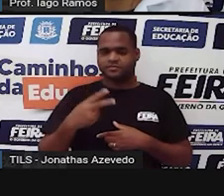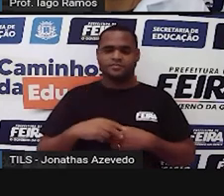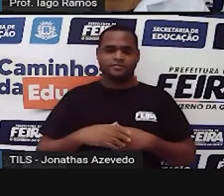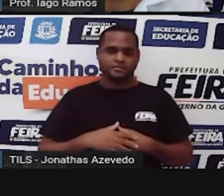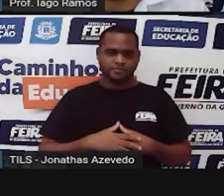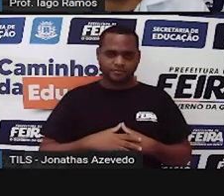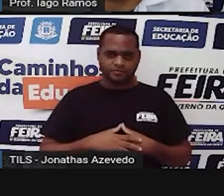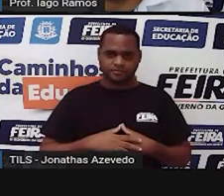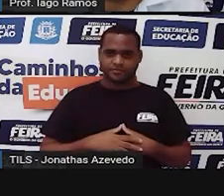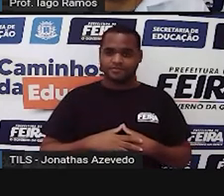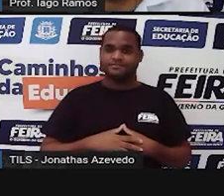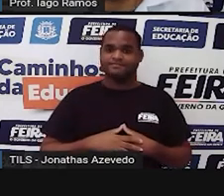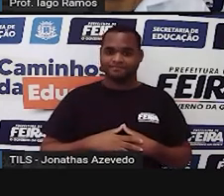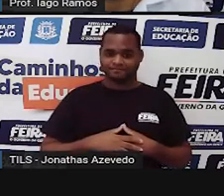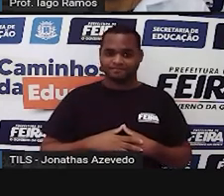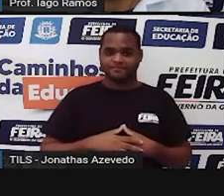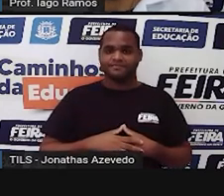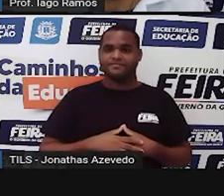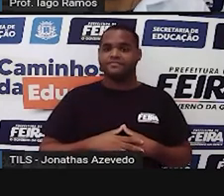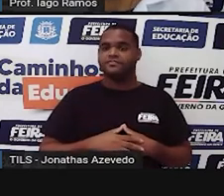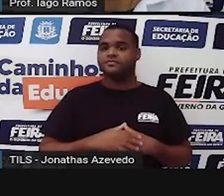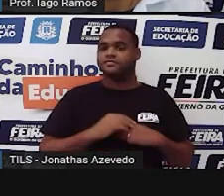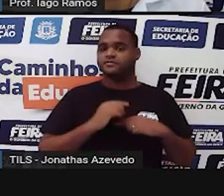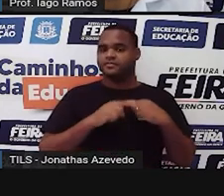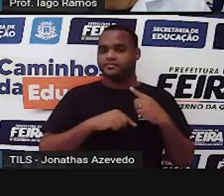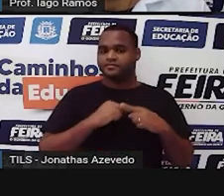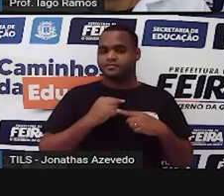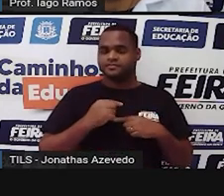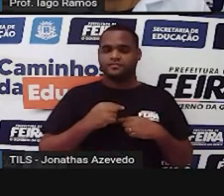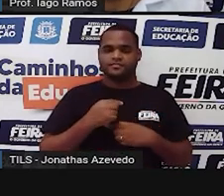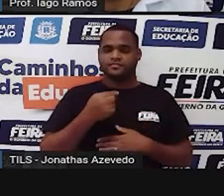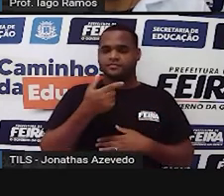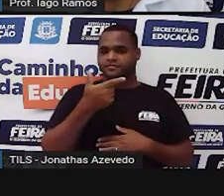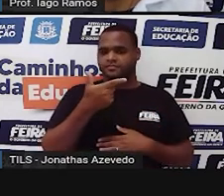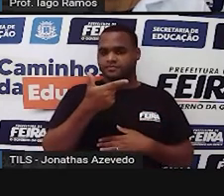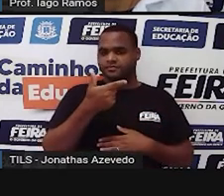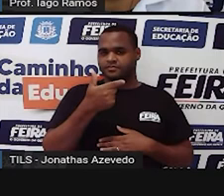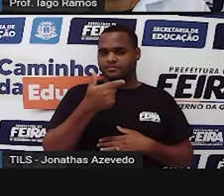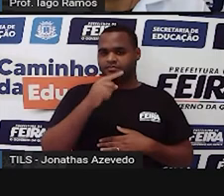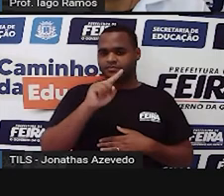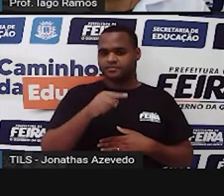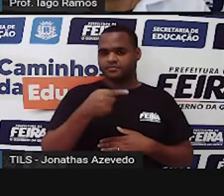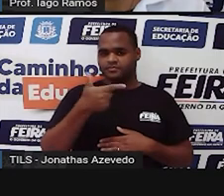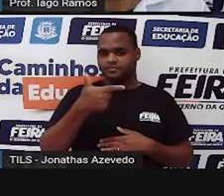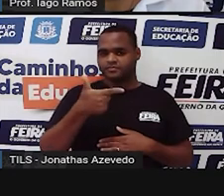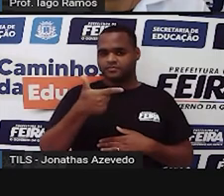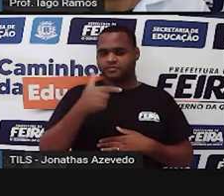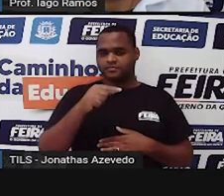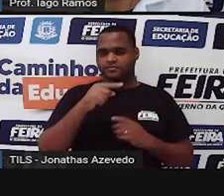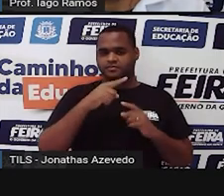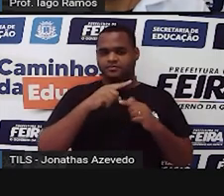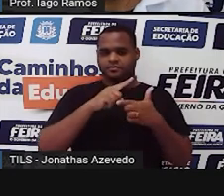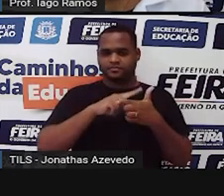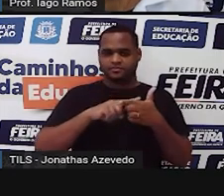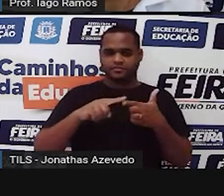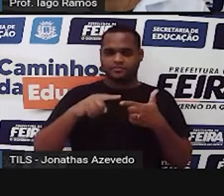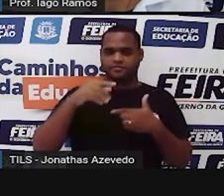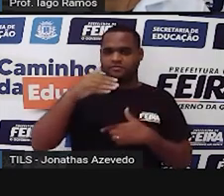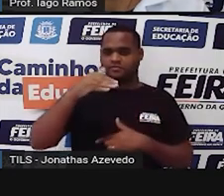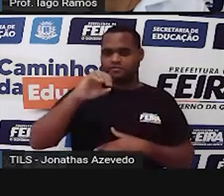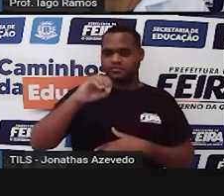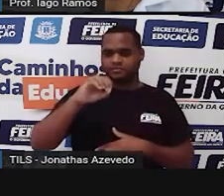inteiro e dois décimos. Depois, 1,2 dividido de novo por 10,